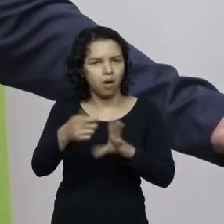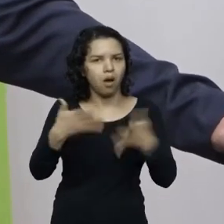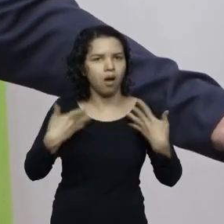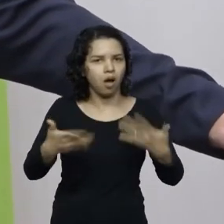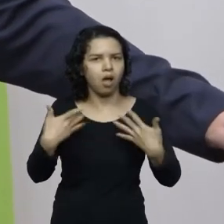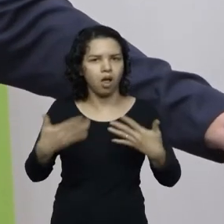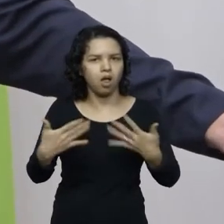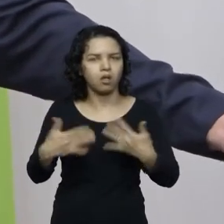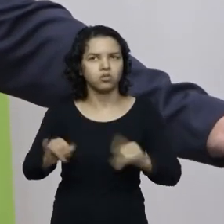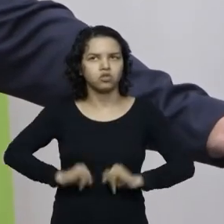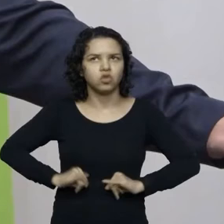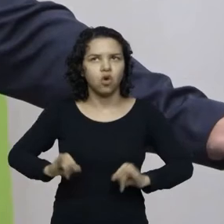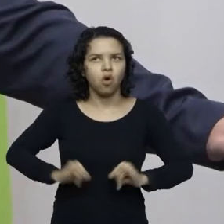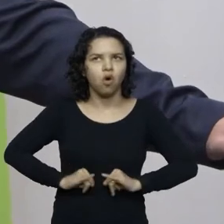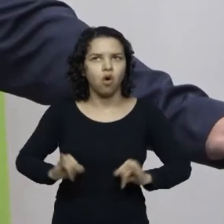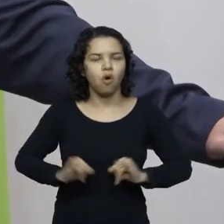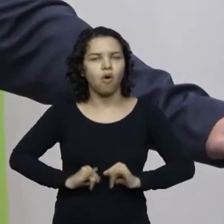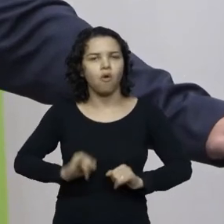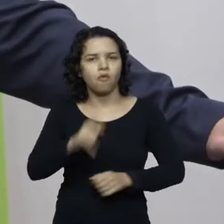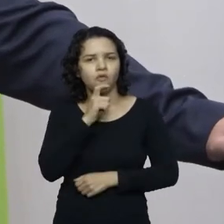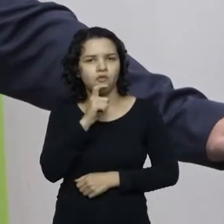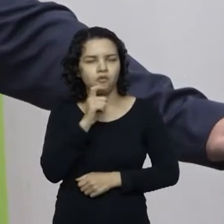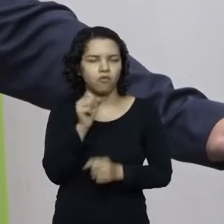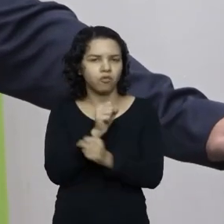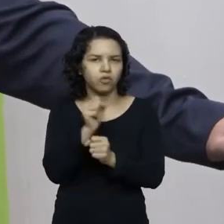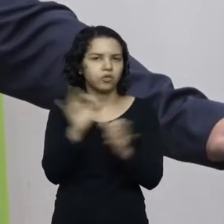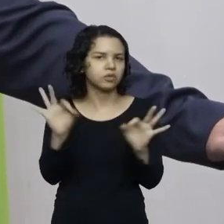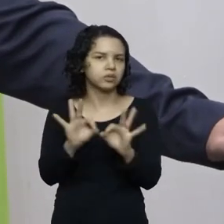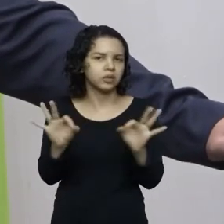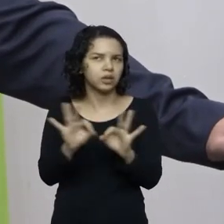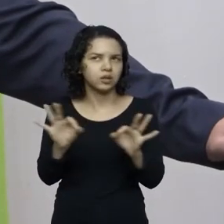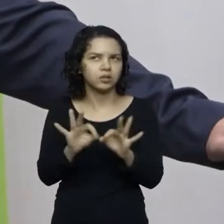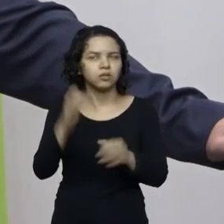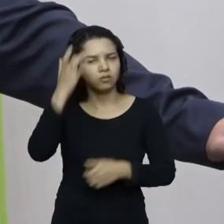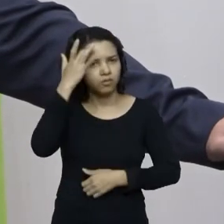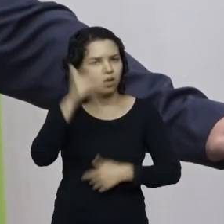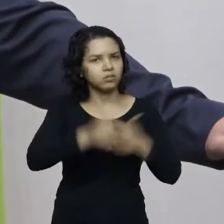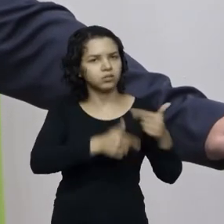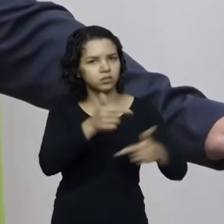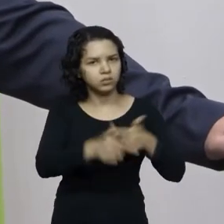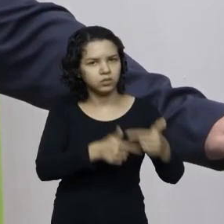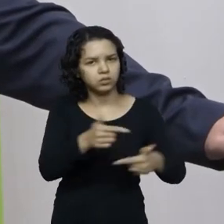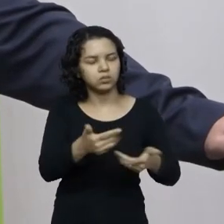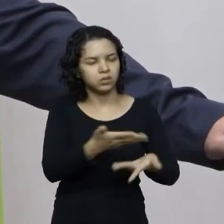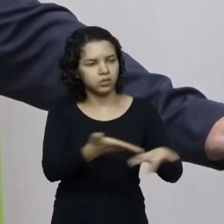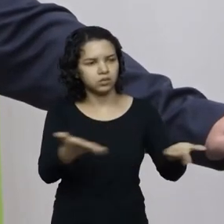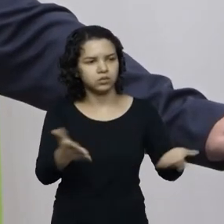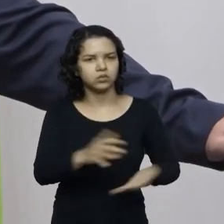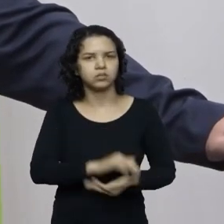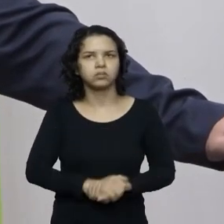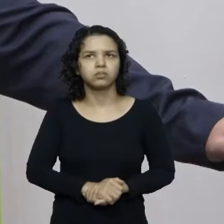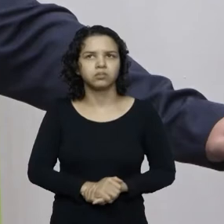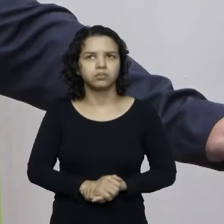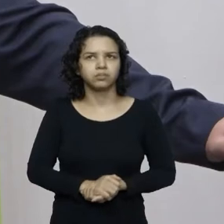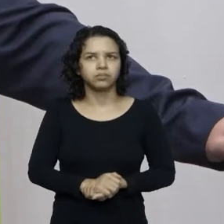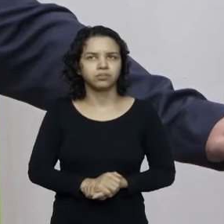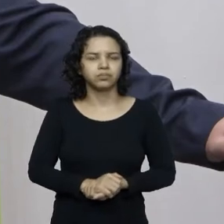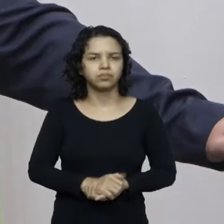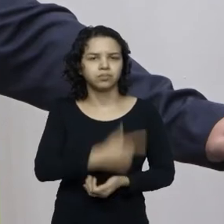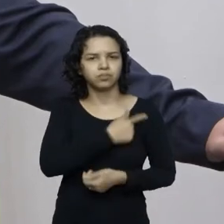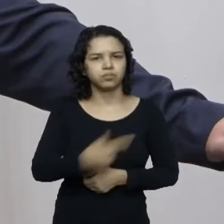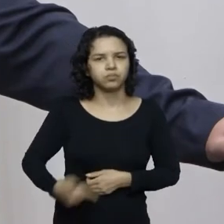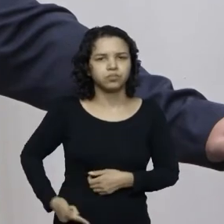sofre com o rigor do inverno fácil é trabalhar num estado aí que o governo federal